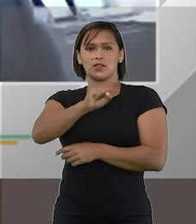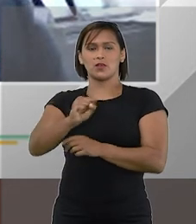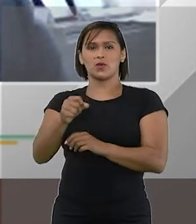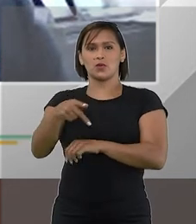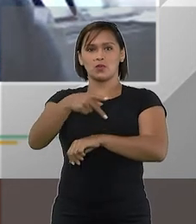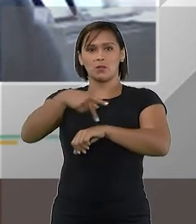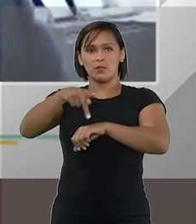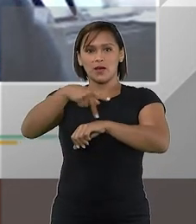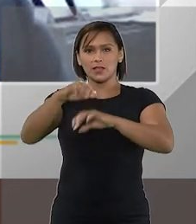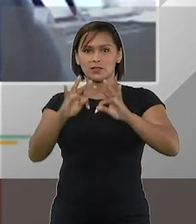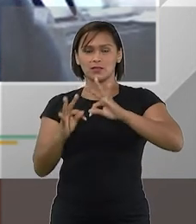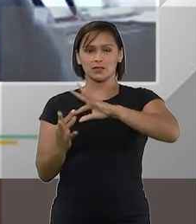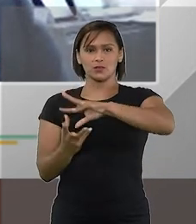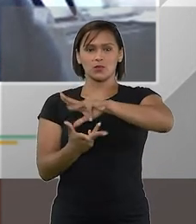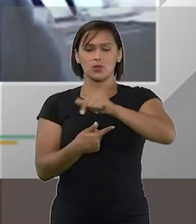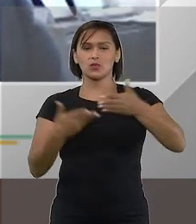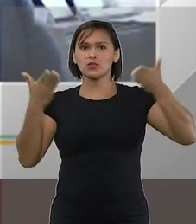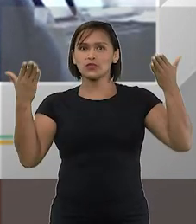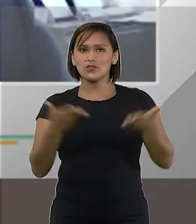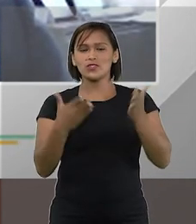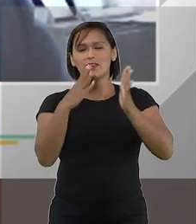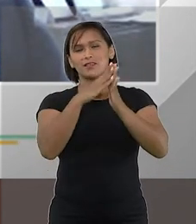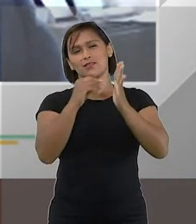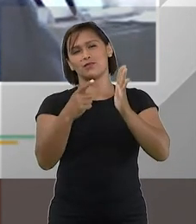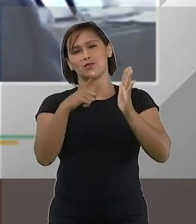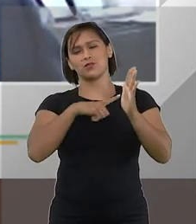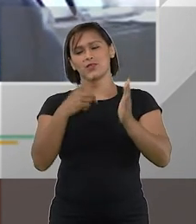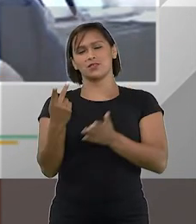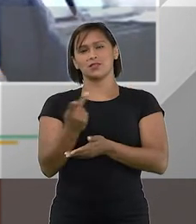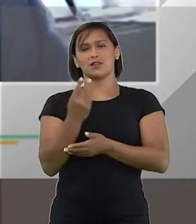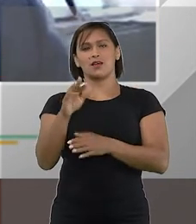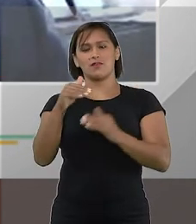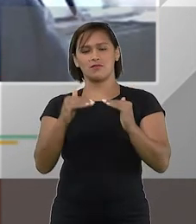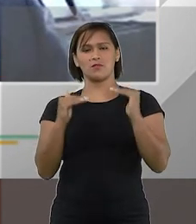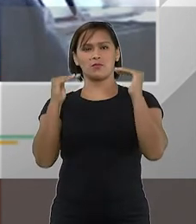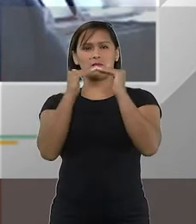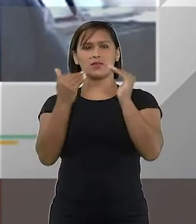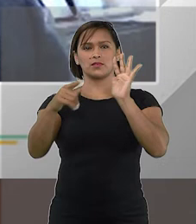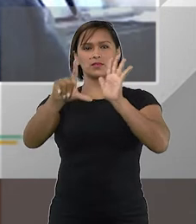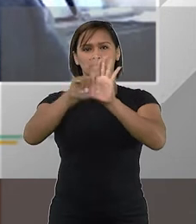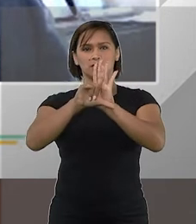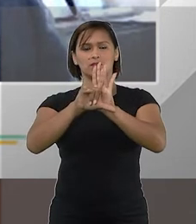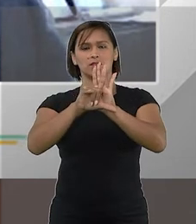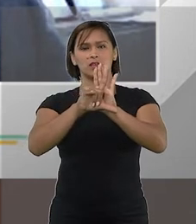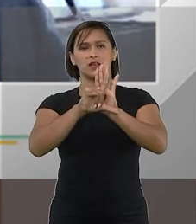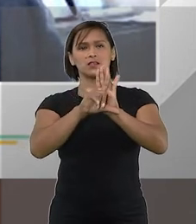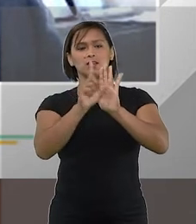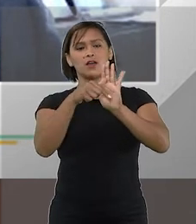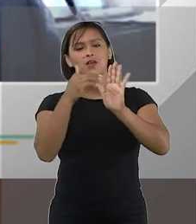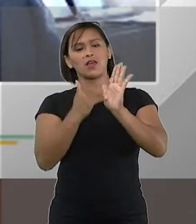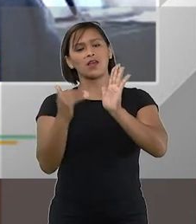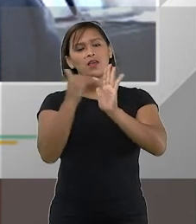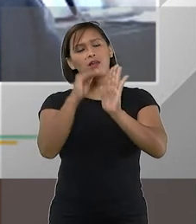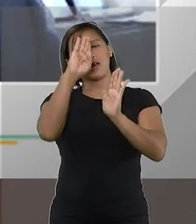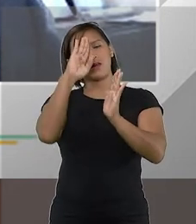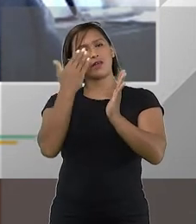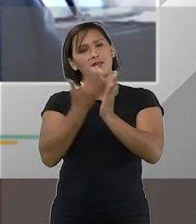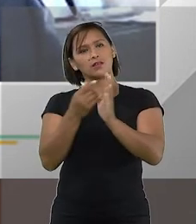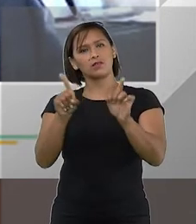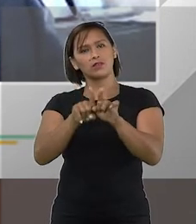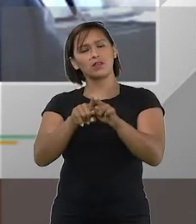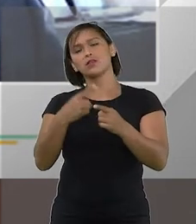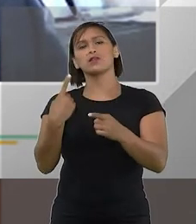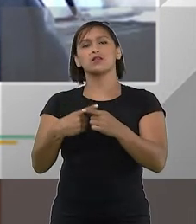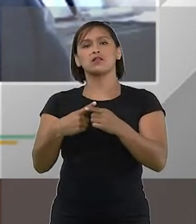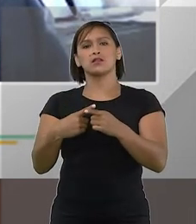países do mundo Fátima já adotavam um padrão de legislação que levava em consideração